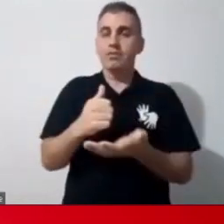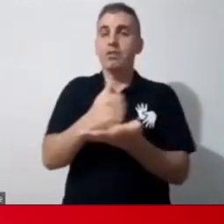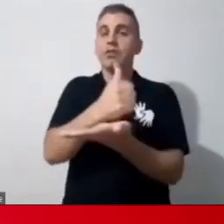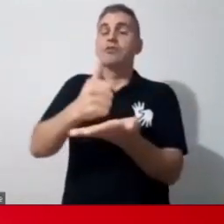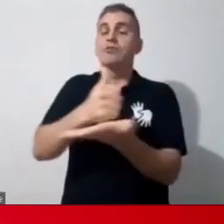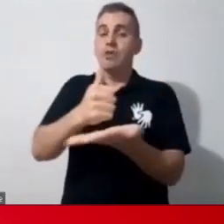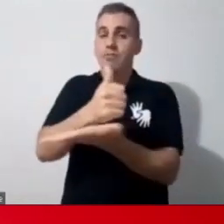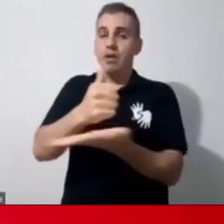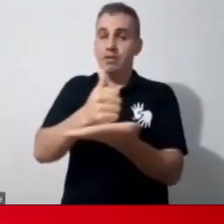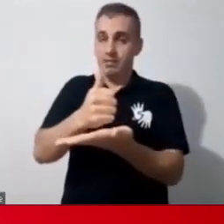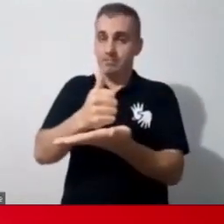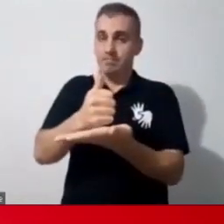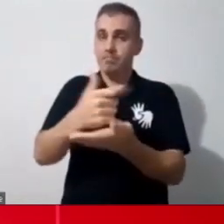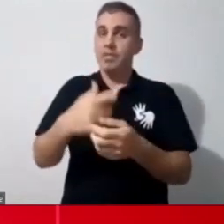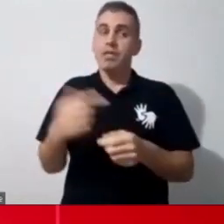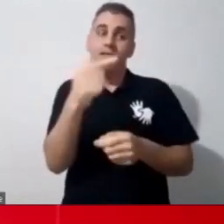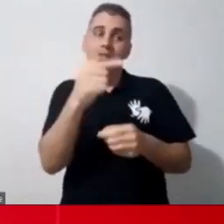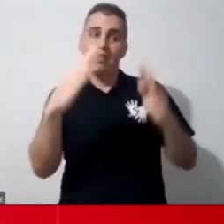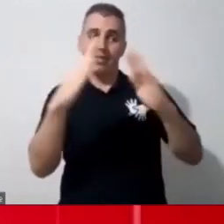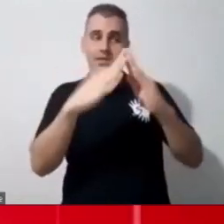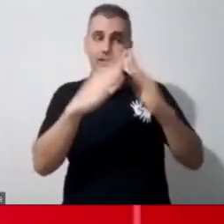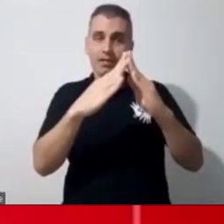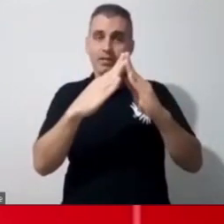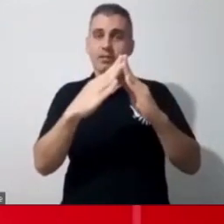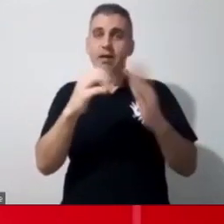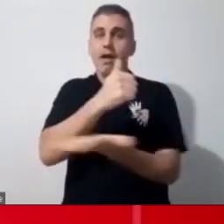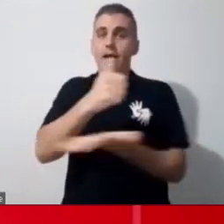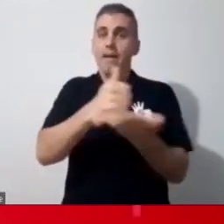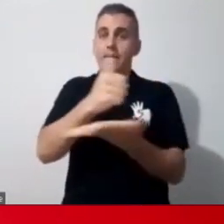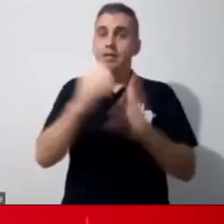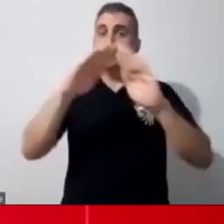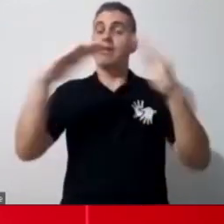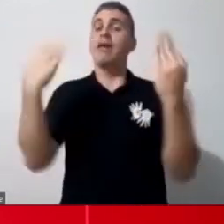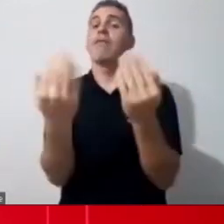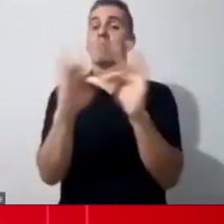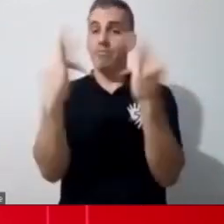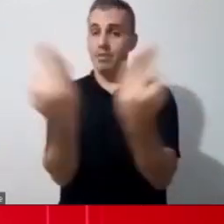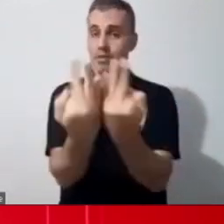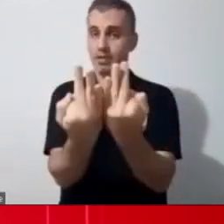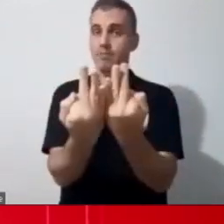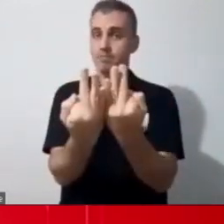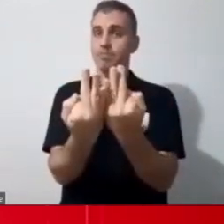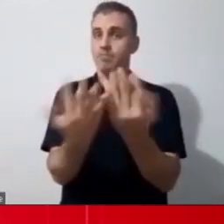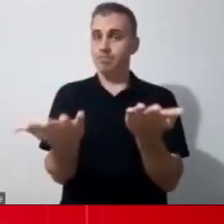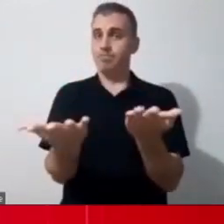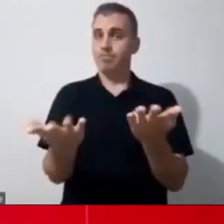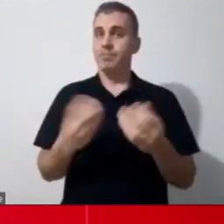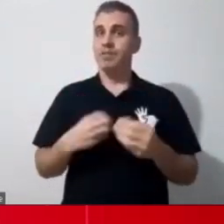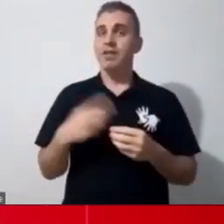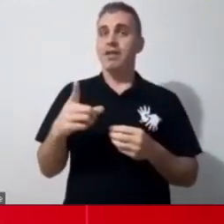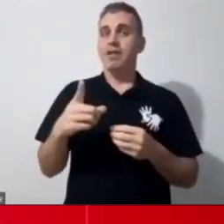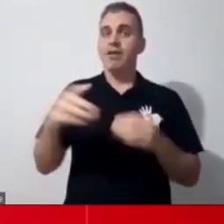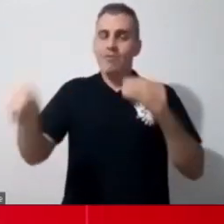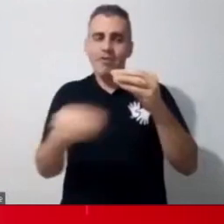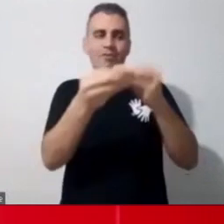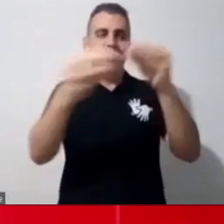casa, a base é a família. Então, pra complementar aí, vai ser, vai ser assim, viu, Dagmar? Assim, uma complementa a outra